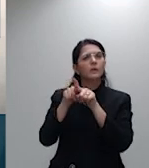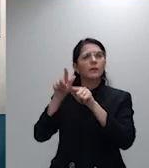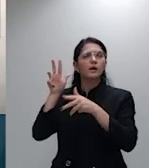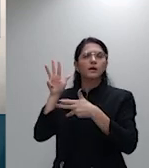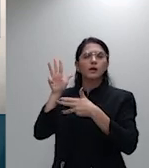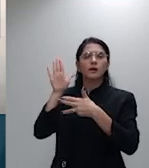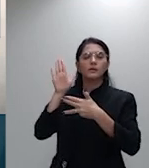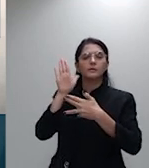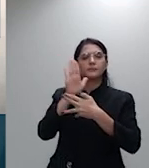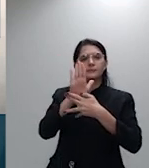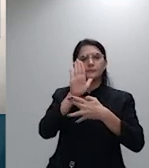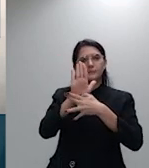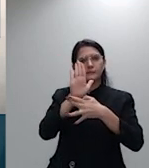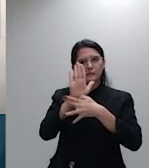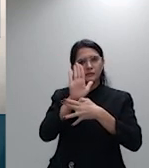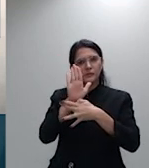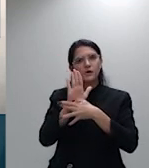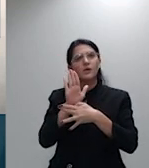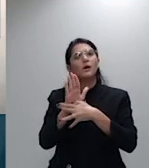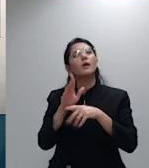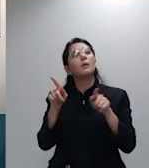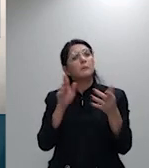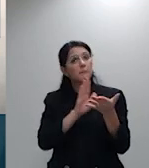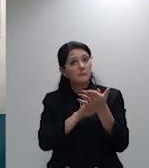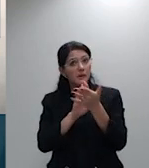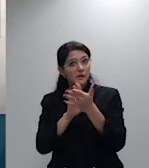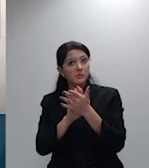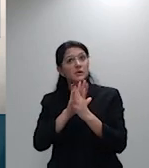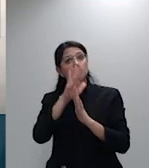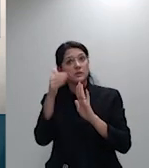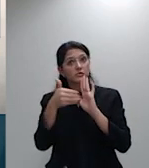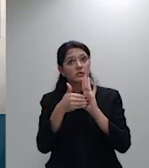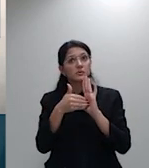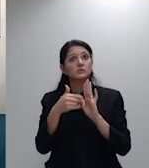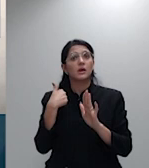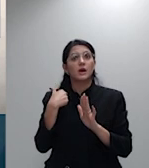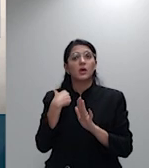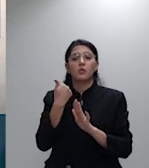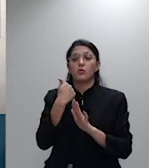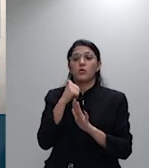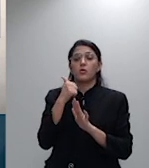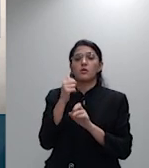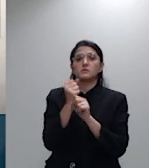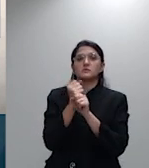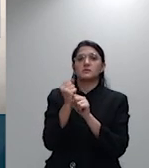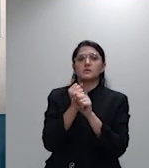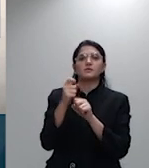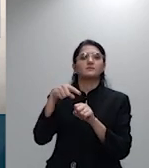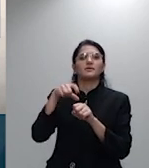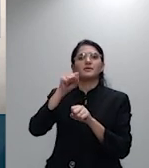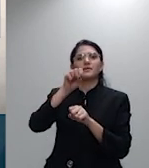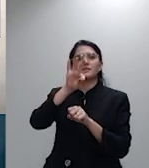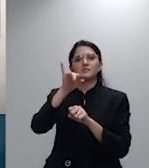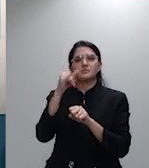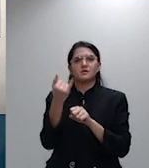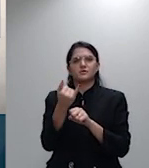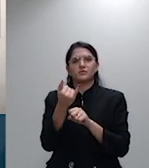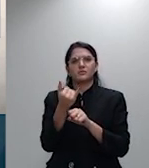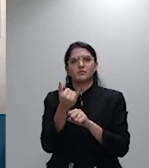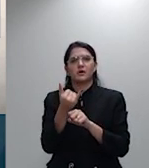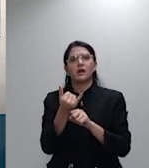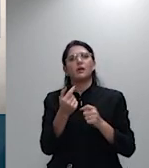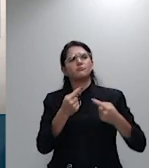em 11 anos do ISTJ poucas vezes eu vi um debate dialético tão